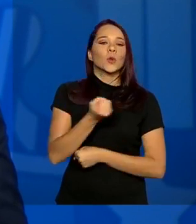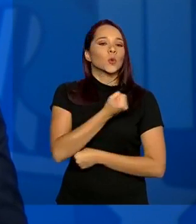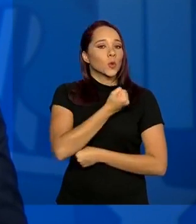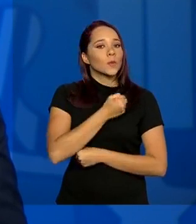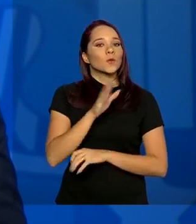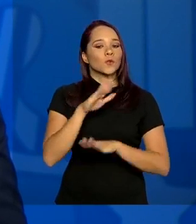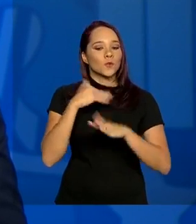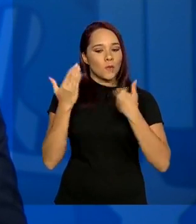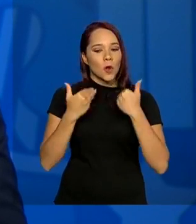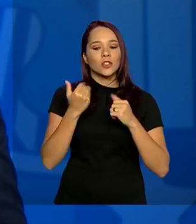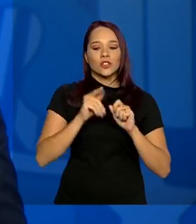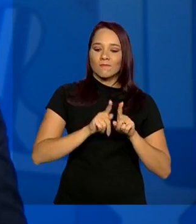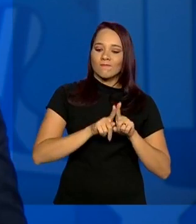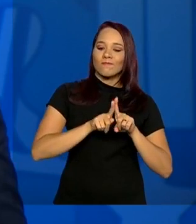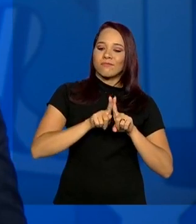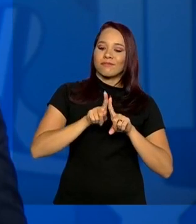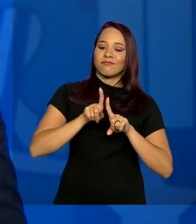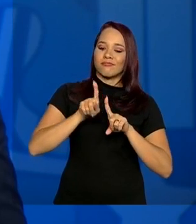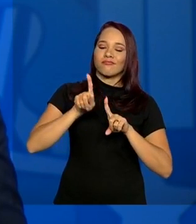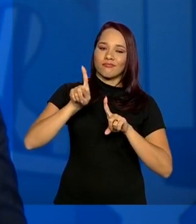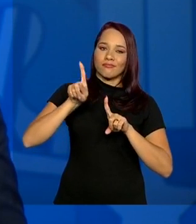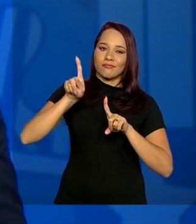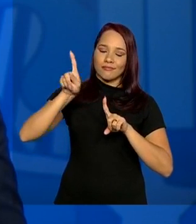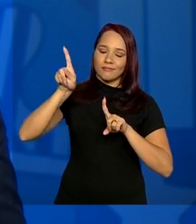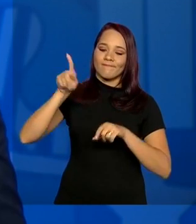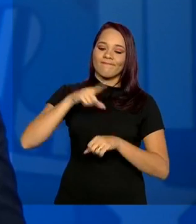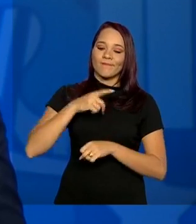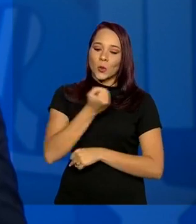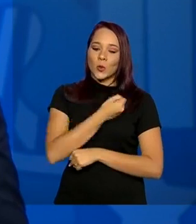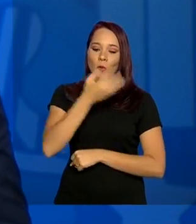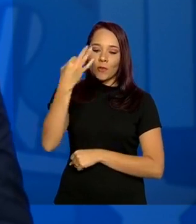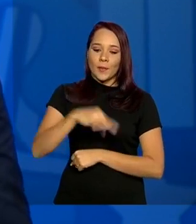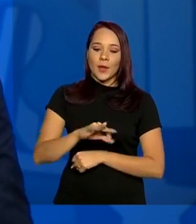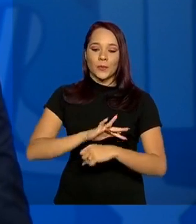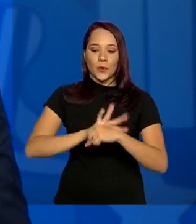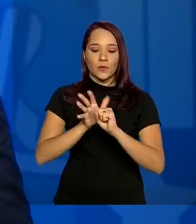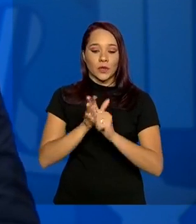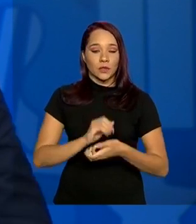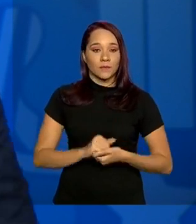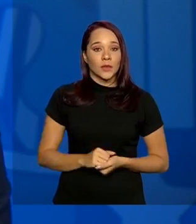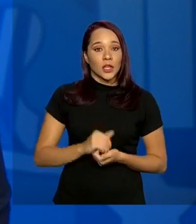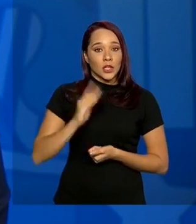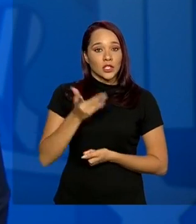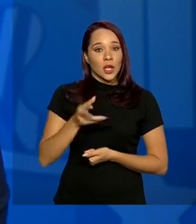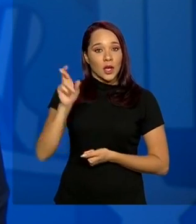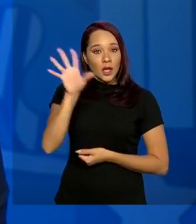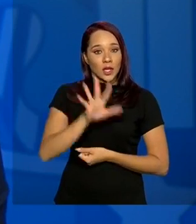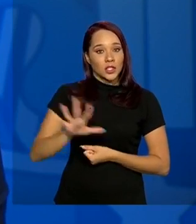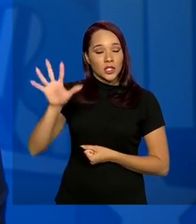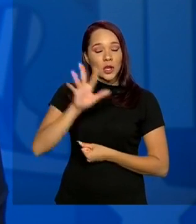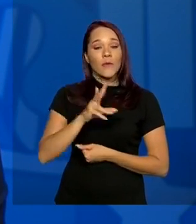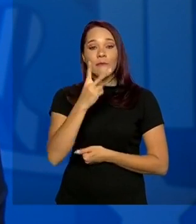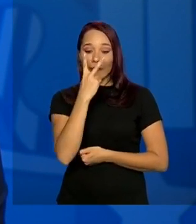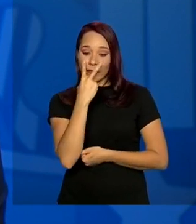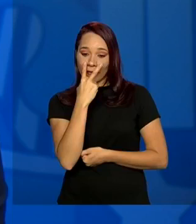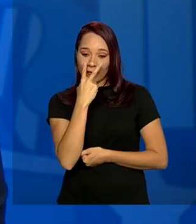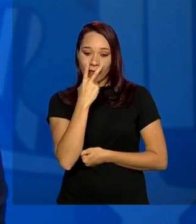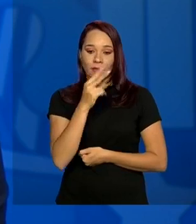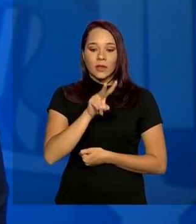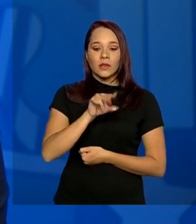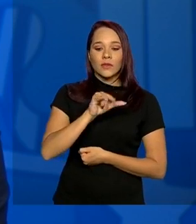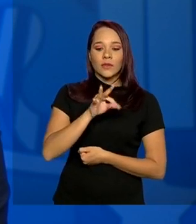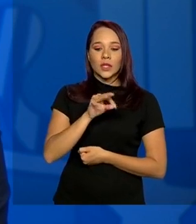semana por semana nos números de óbitos que foram confirmados por COVID. Já a região da Grande Vitória, região